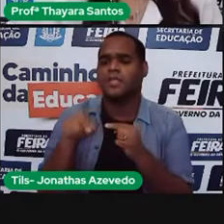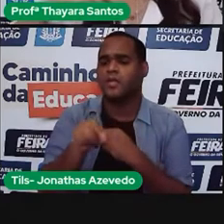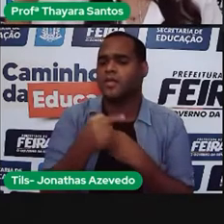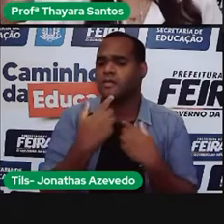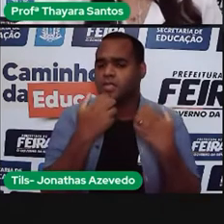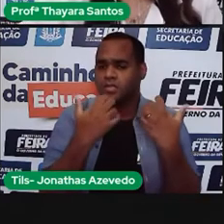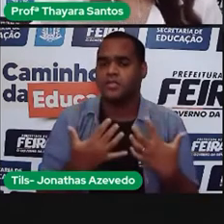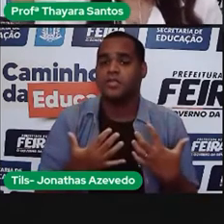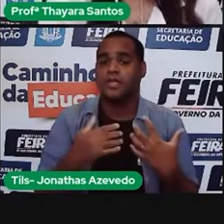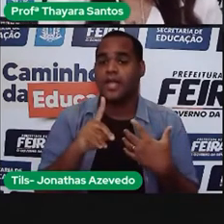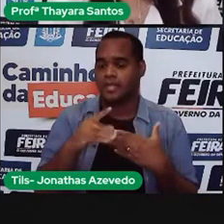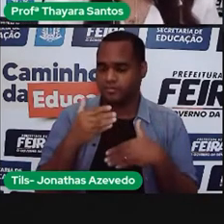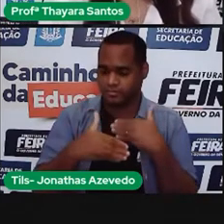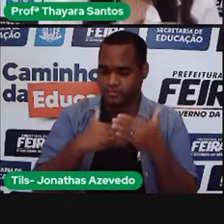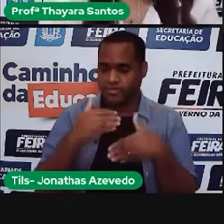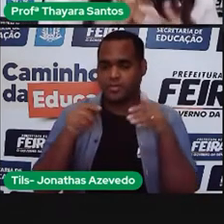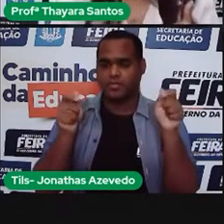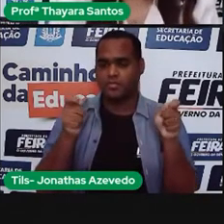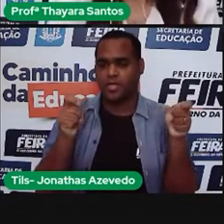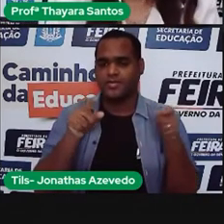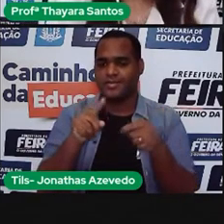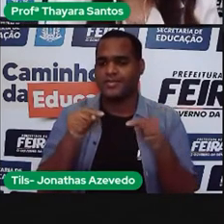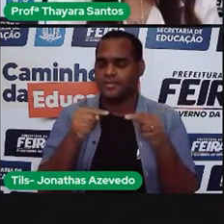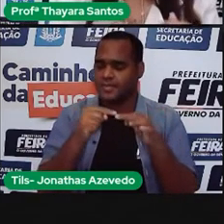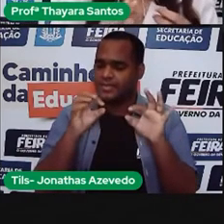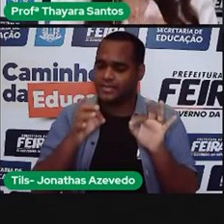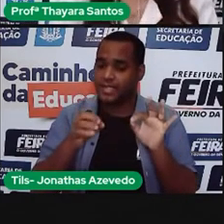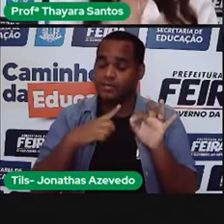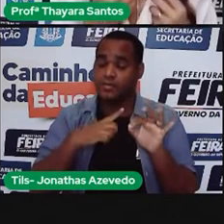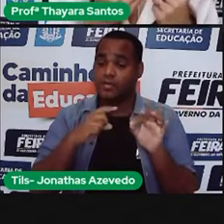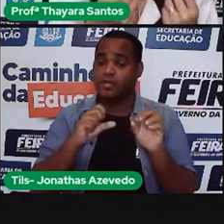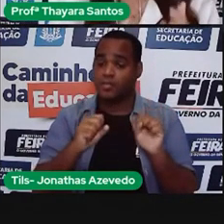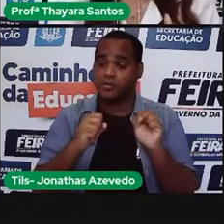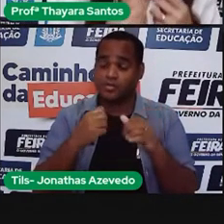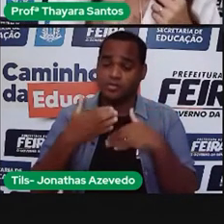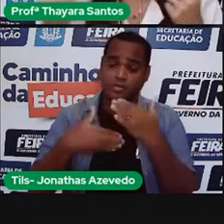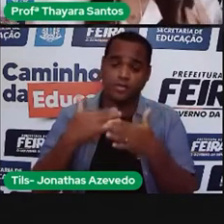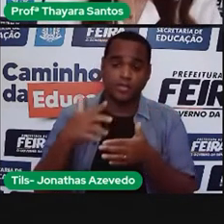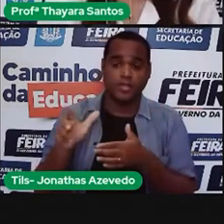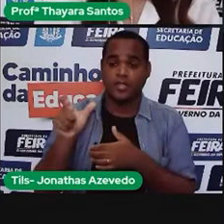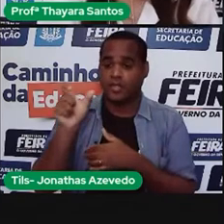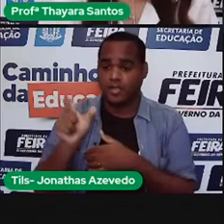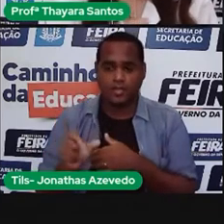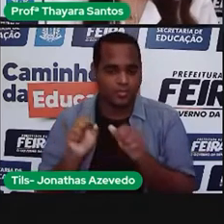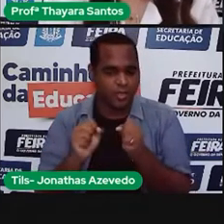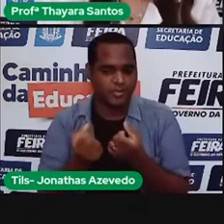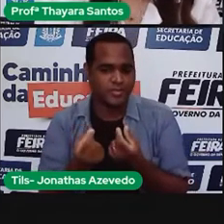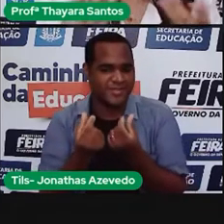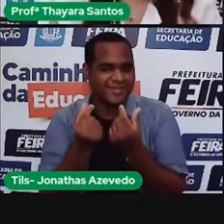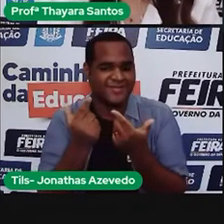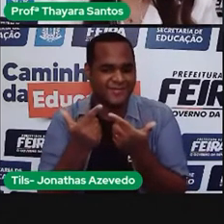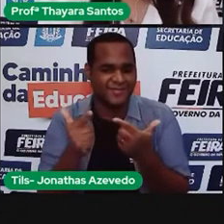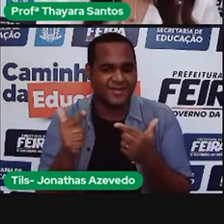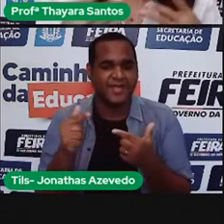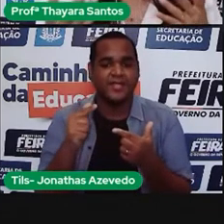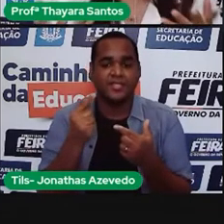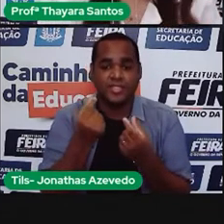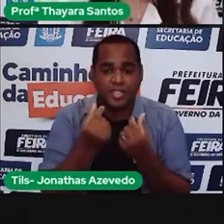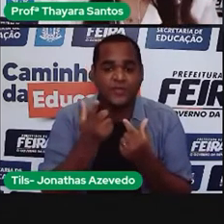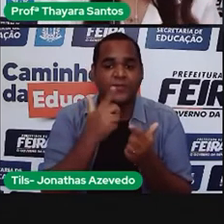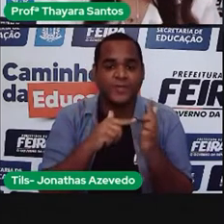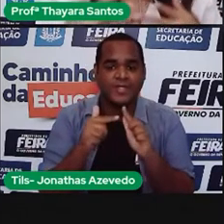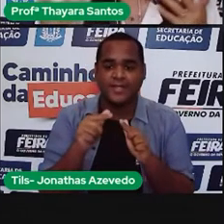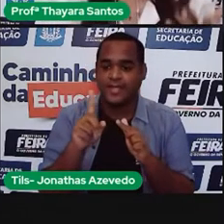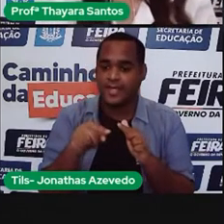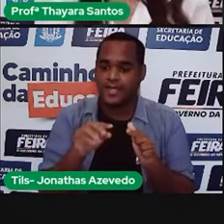aquele produto seja mais vantajoso, faça com que aquele produtor ganhe mais dinheiro. Então, por isso que hoje essa